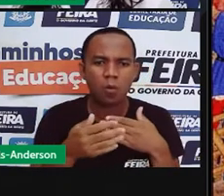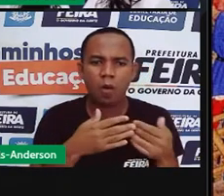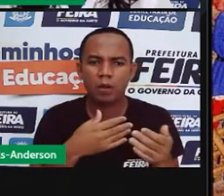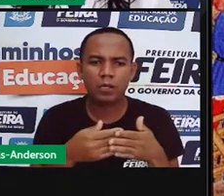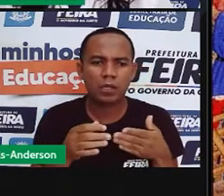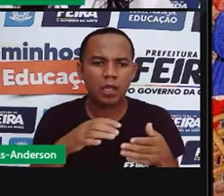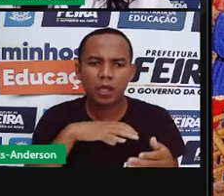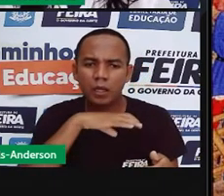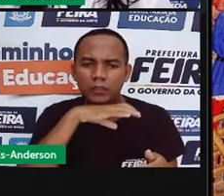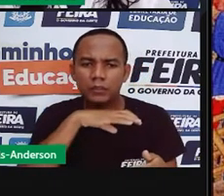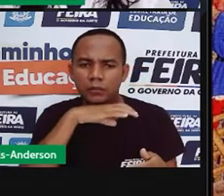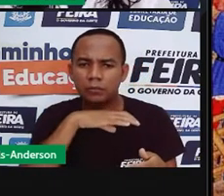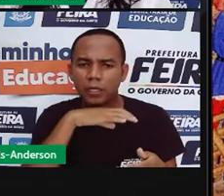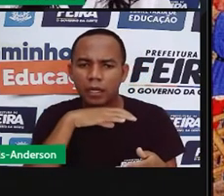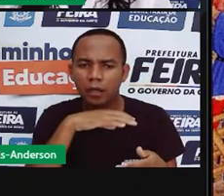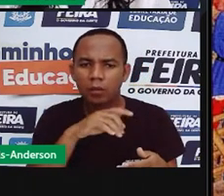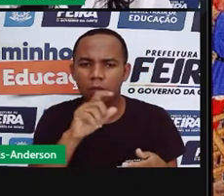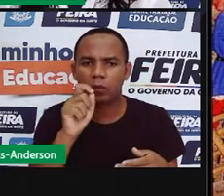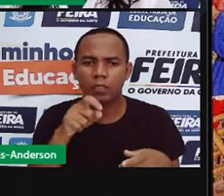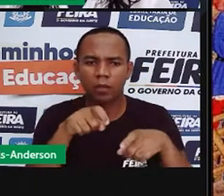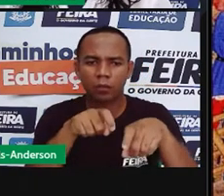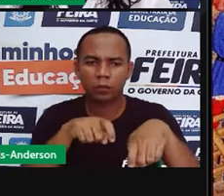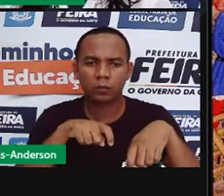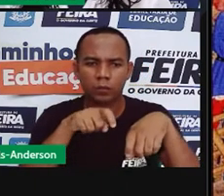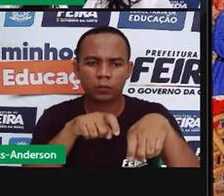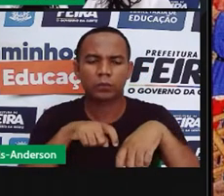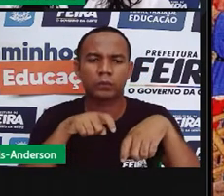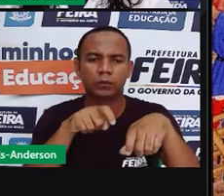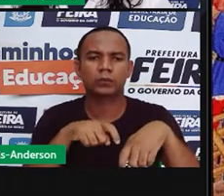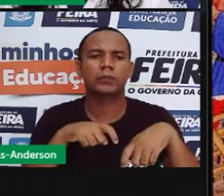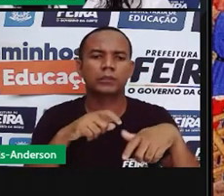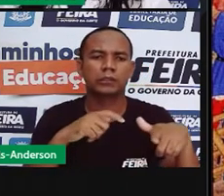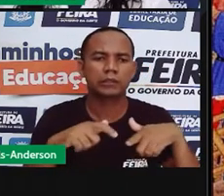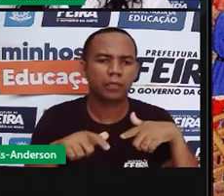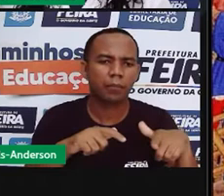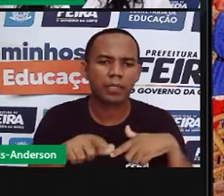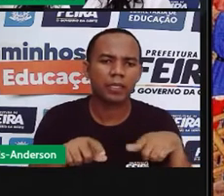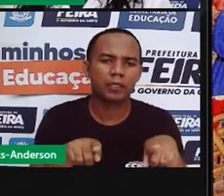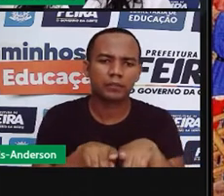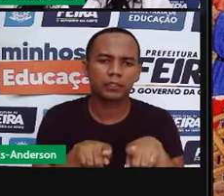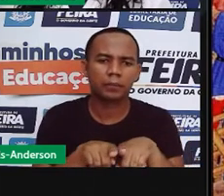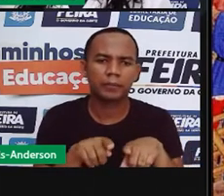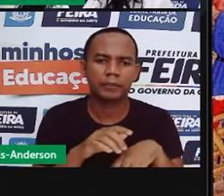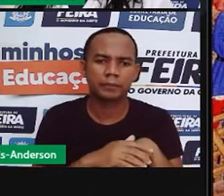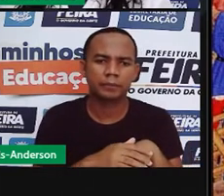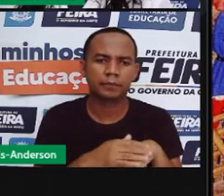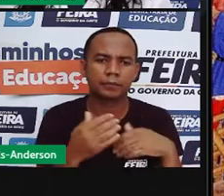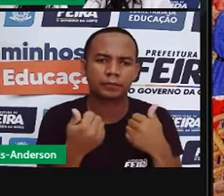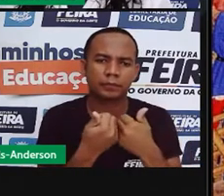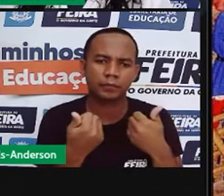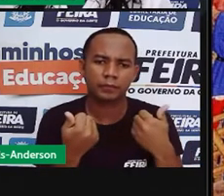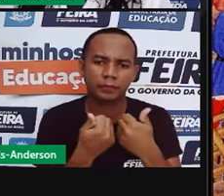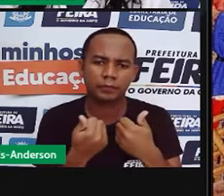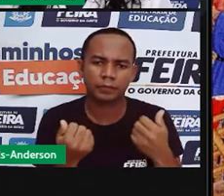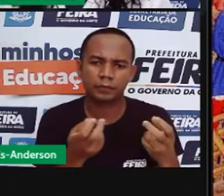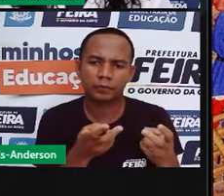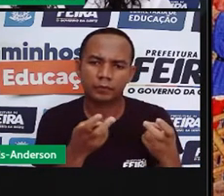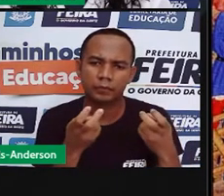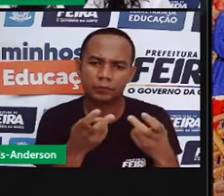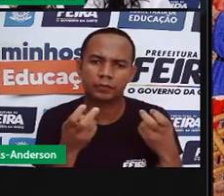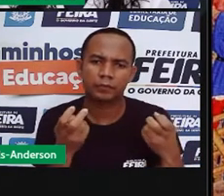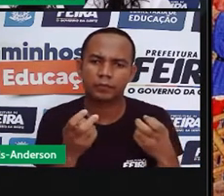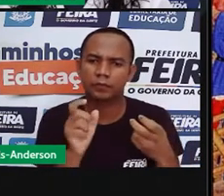que o dono da terra tem à sua disposição. E ao lado, você pode ver